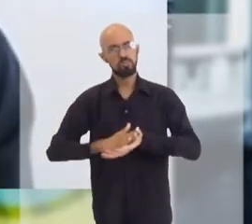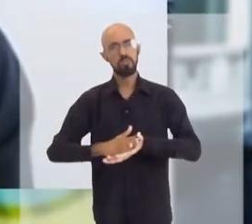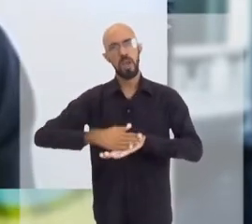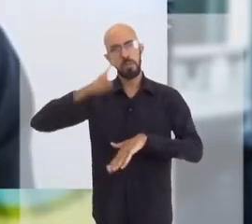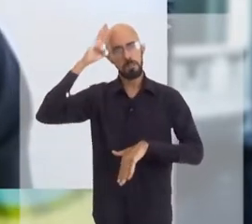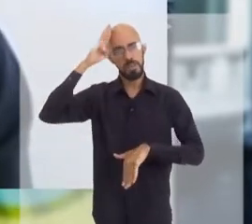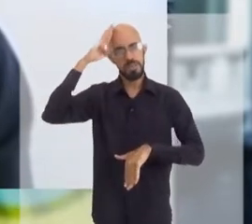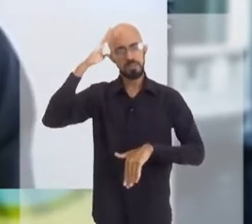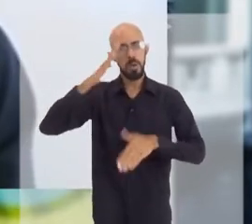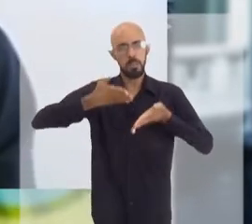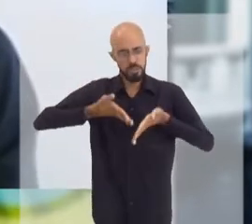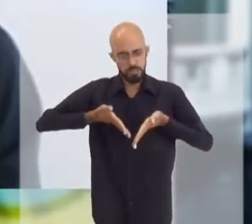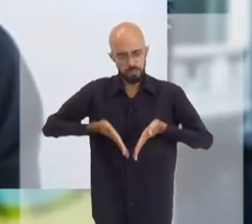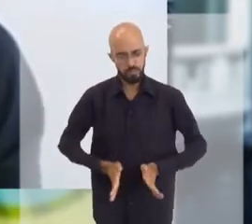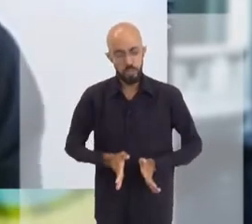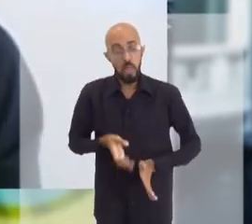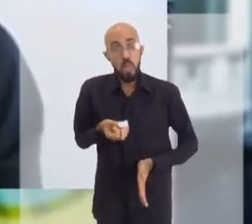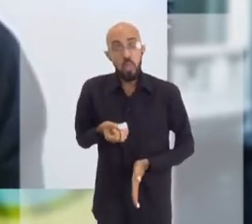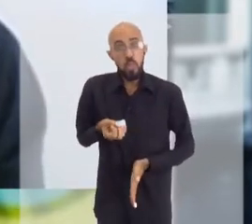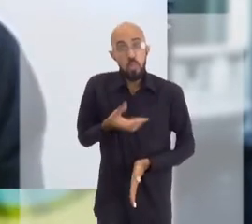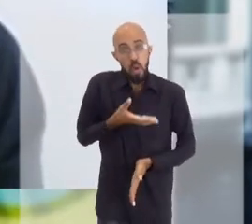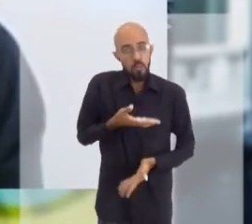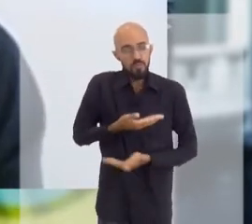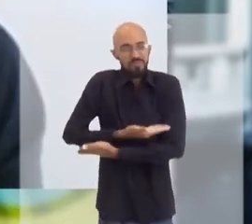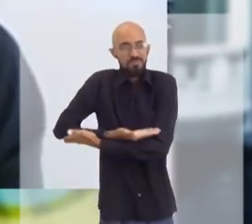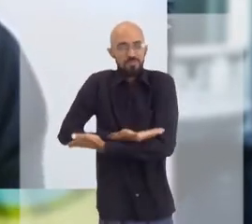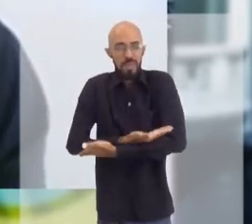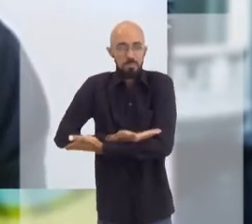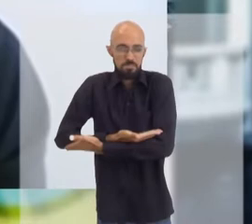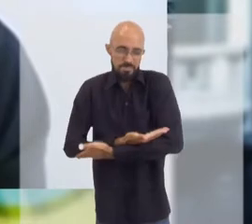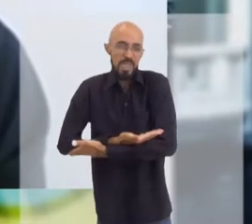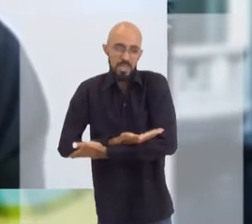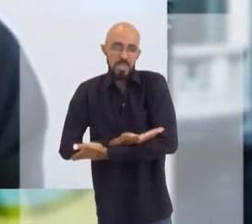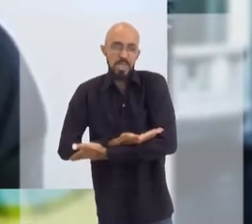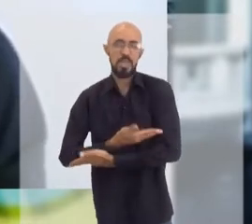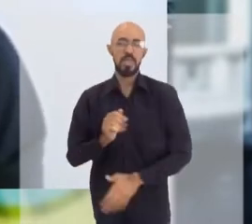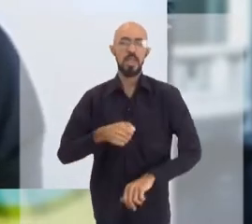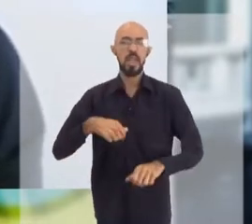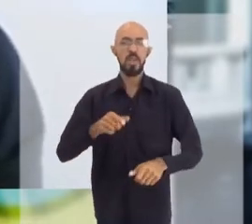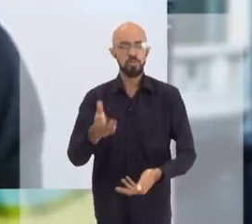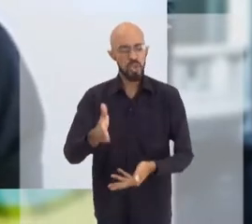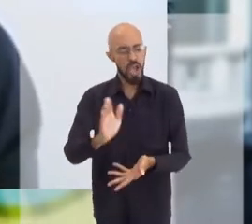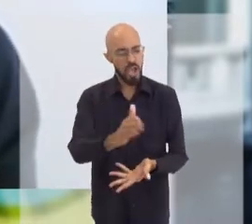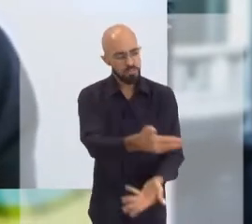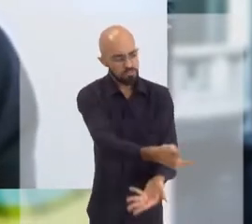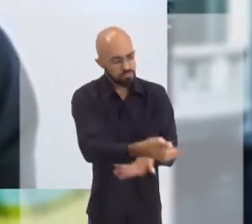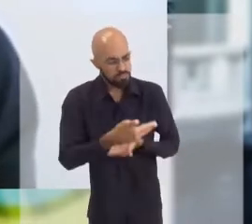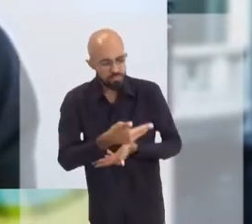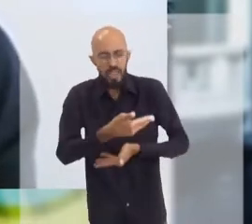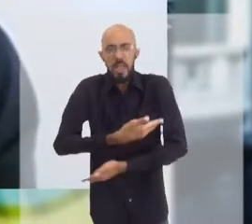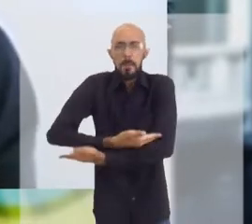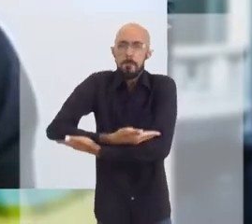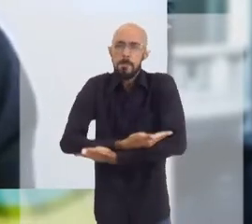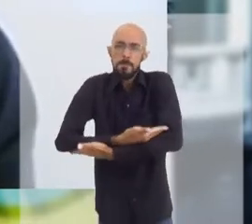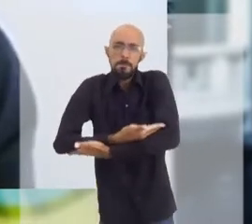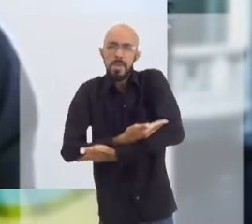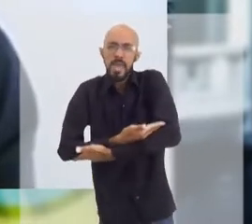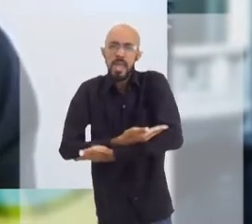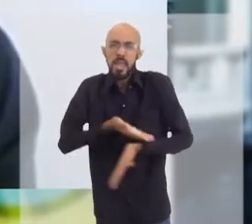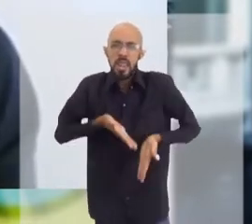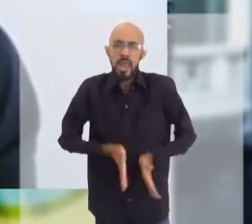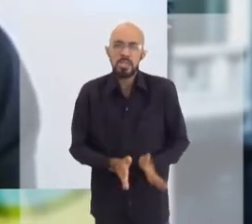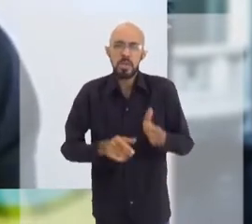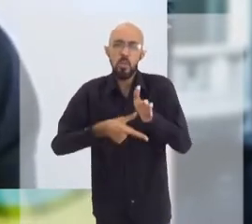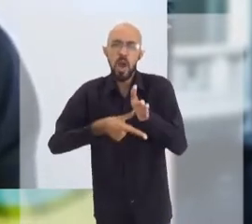em neonatologia, atendimento ao recém-nascido. Atendi muitos bebês prematuros,